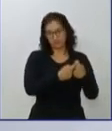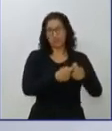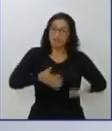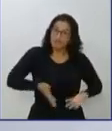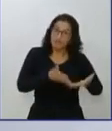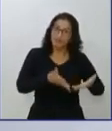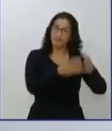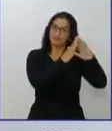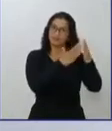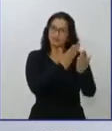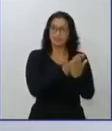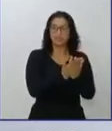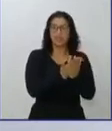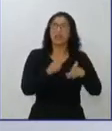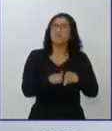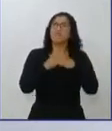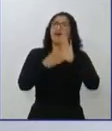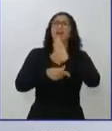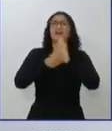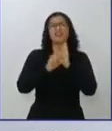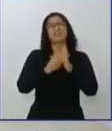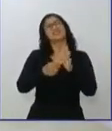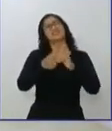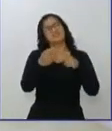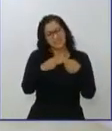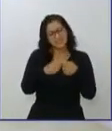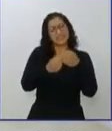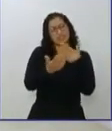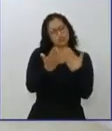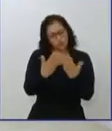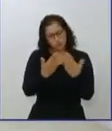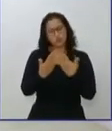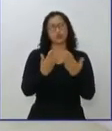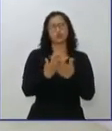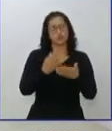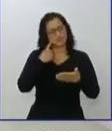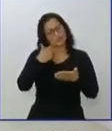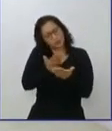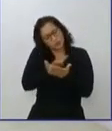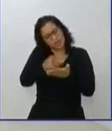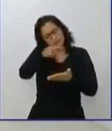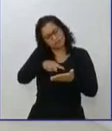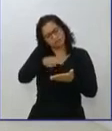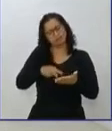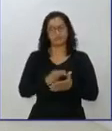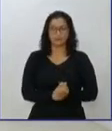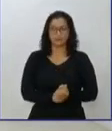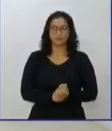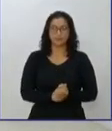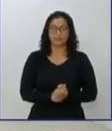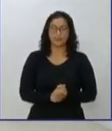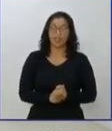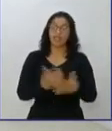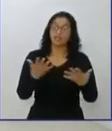gente, será colocado na mesa e discutido diretamente com vocês. No seu plano de governo, o senhor pretende criar, segundo o